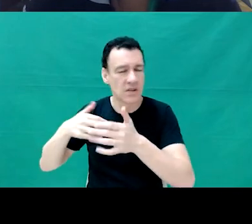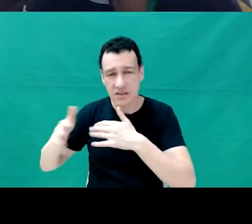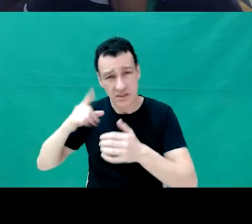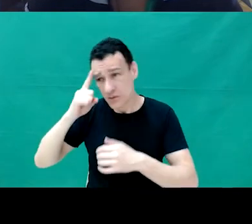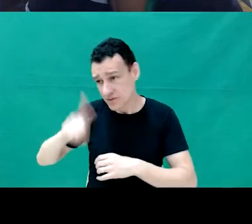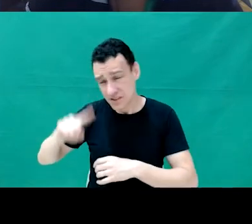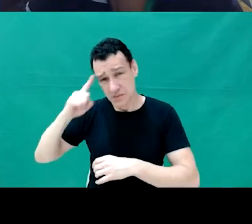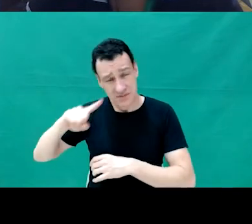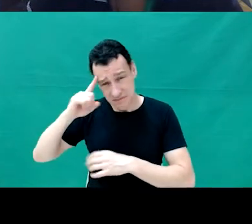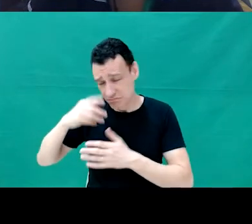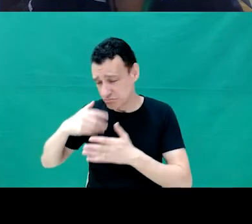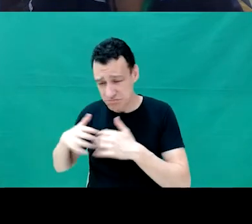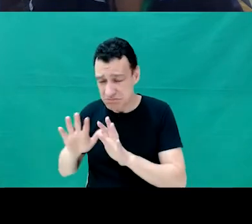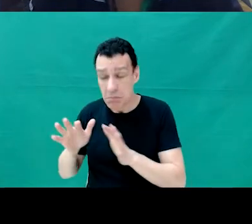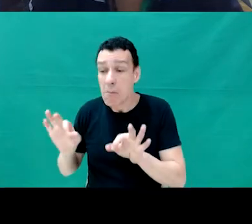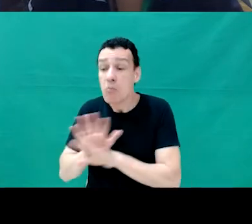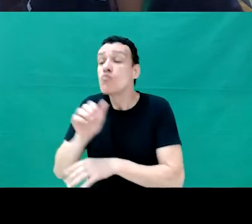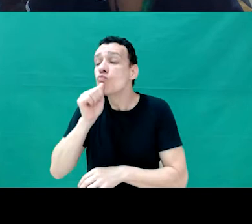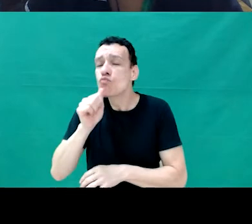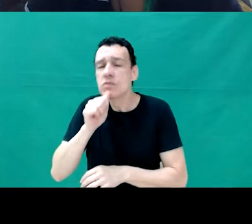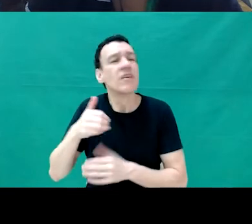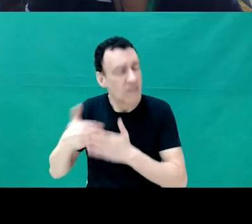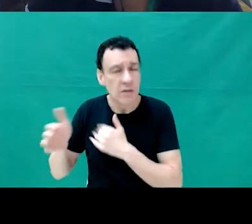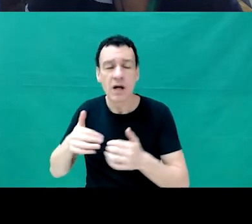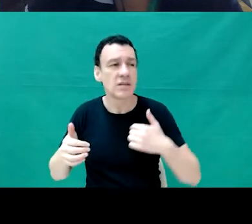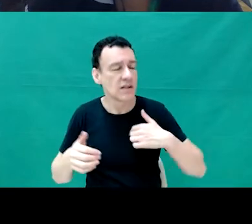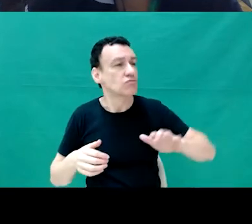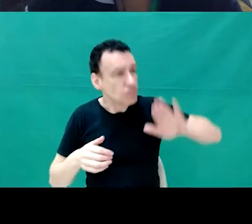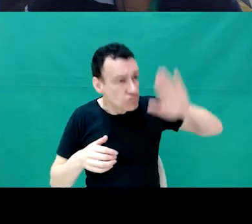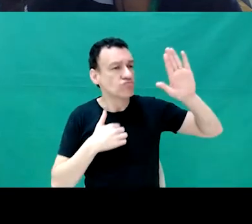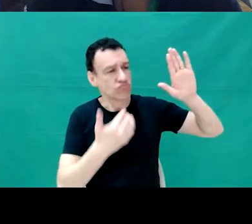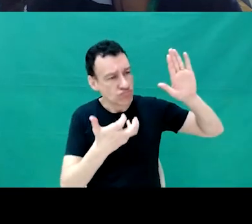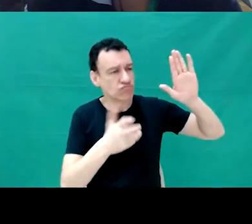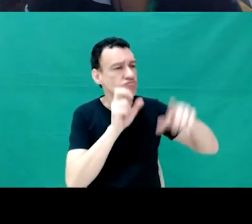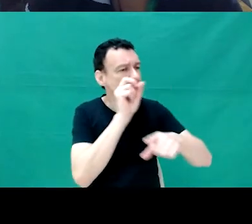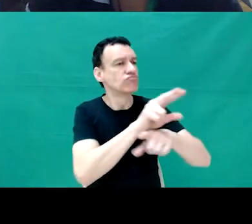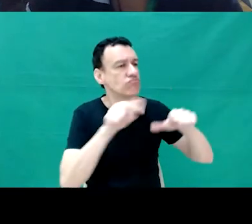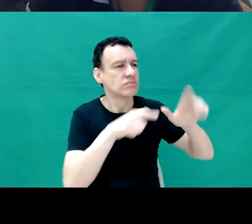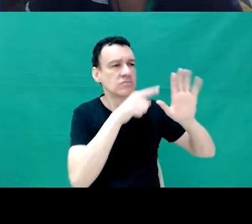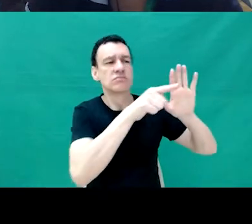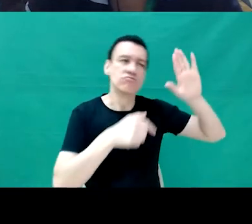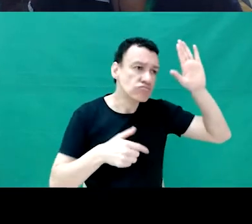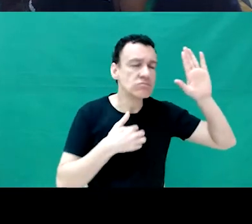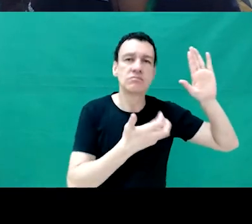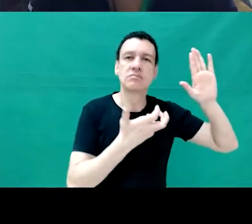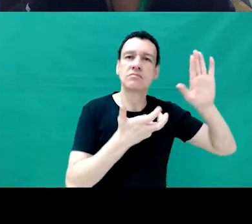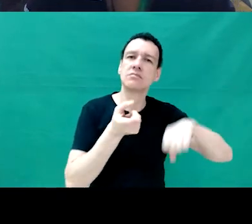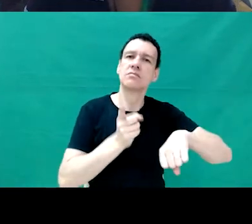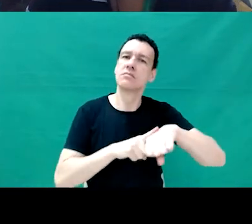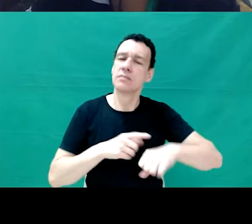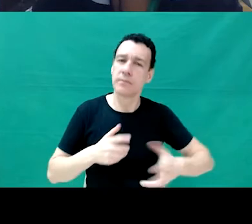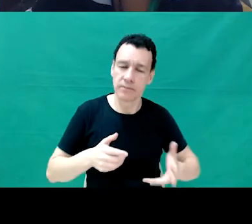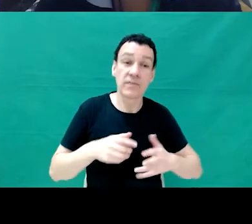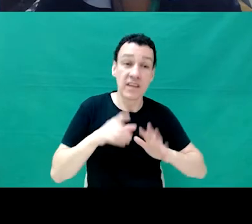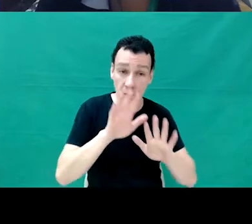estar ali naquele lugar. Então, essa teoria das portas de vidro foi uma teoria que eu conheci no ano de